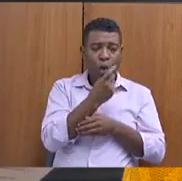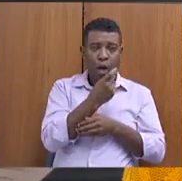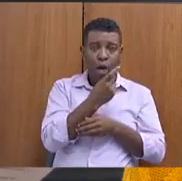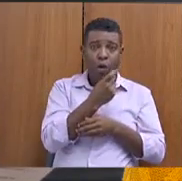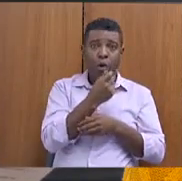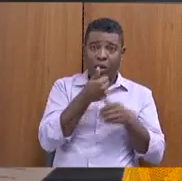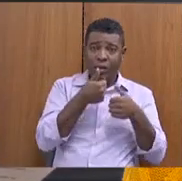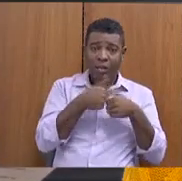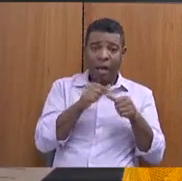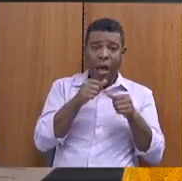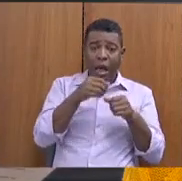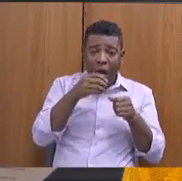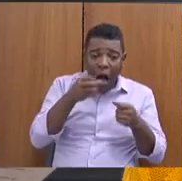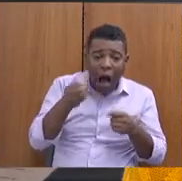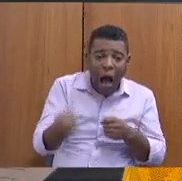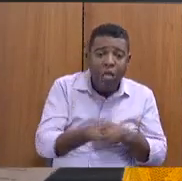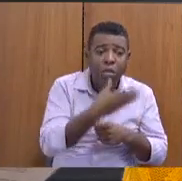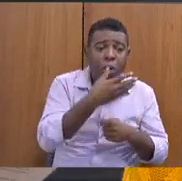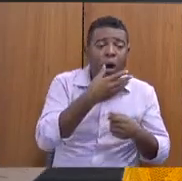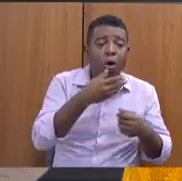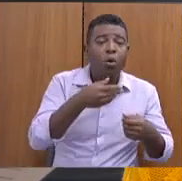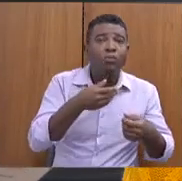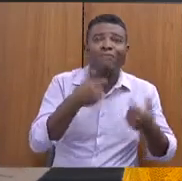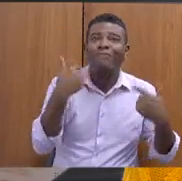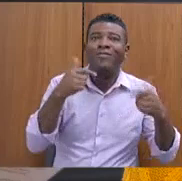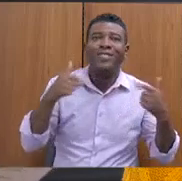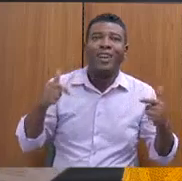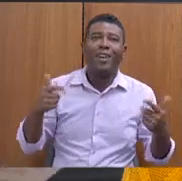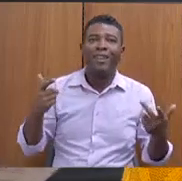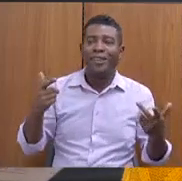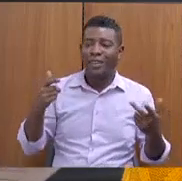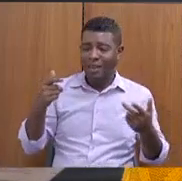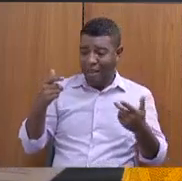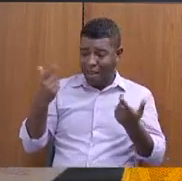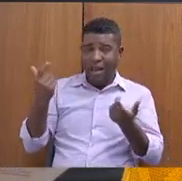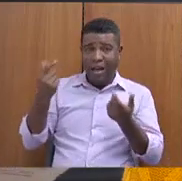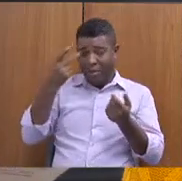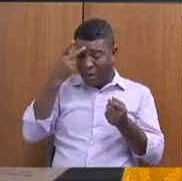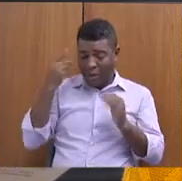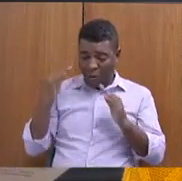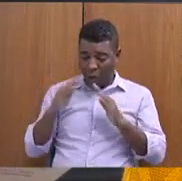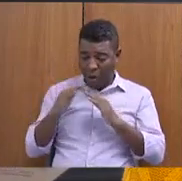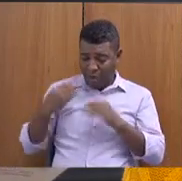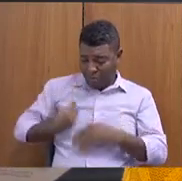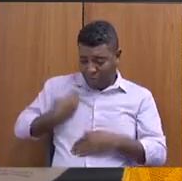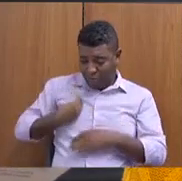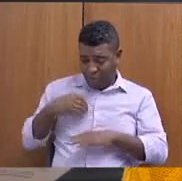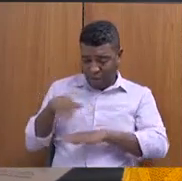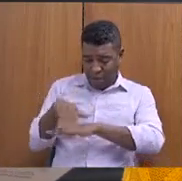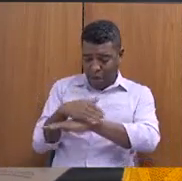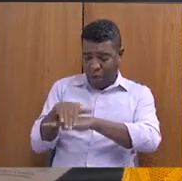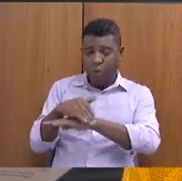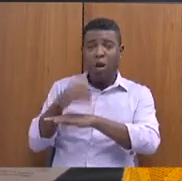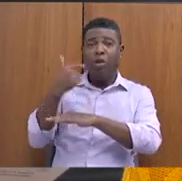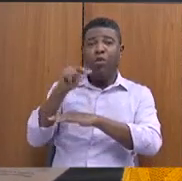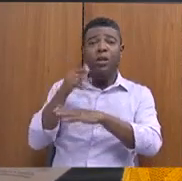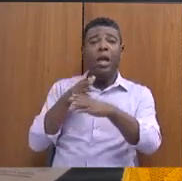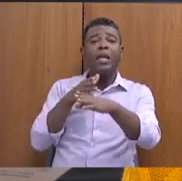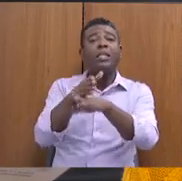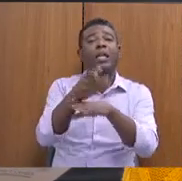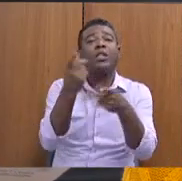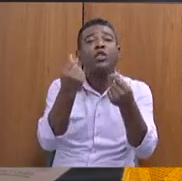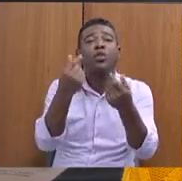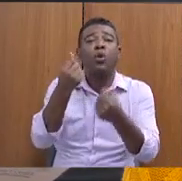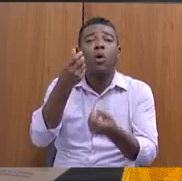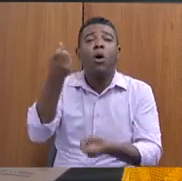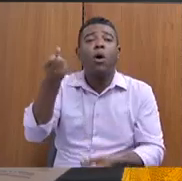população não tem conseguido ter acesso ao Bolsa Família e a outras políticas emergenciais. nesse sentido, eu gostaria de perguntar para